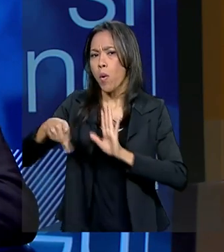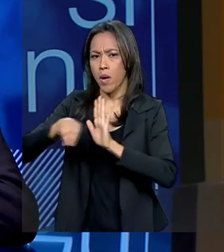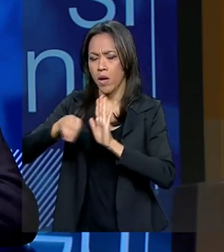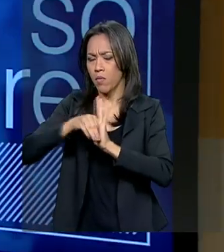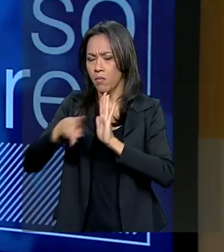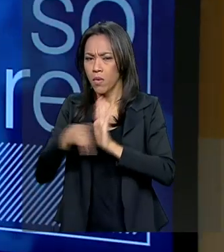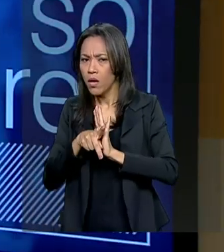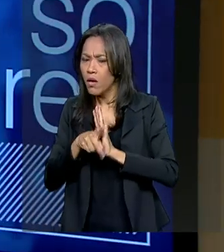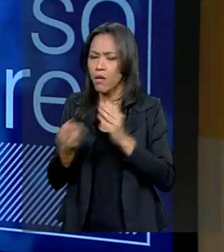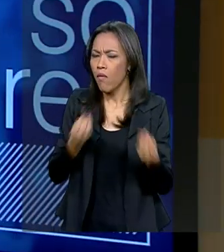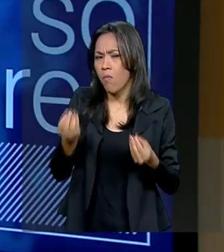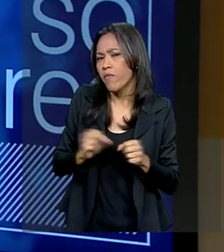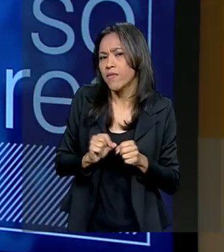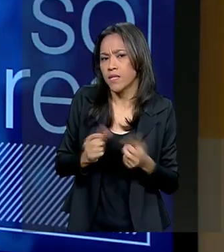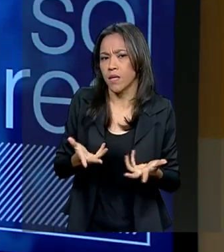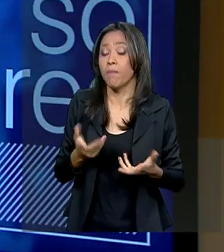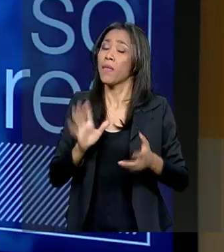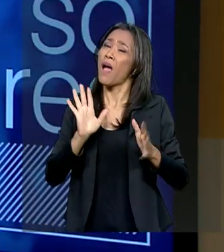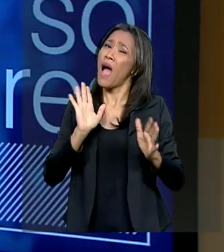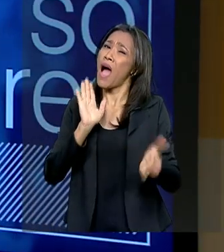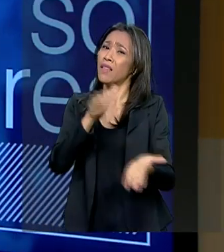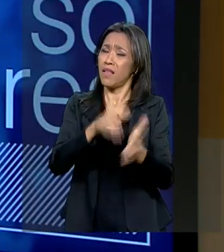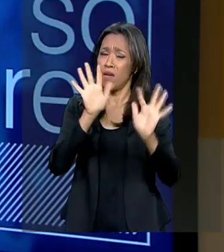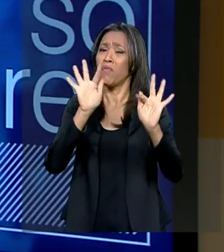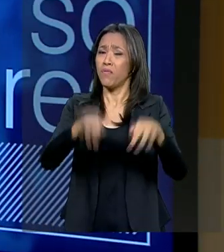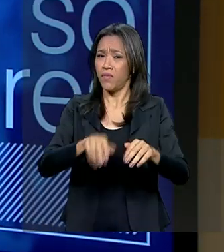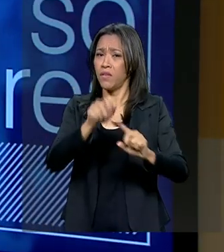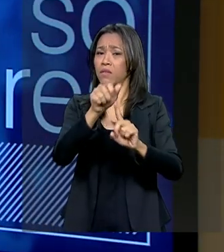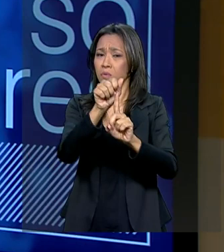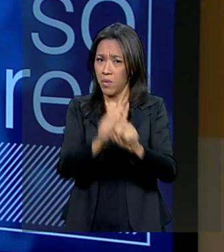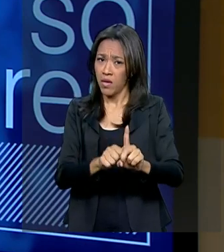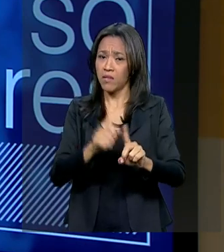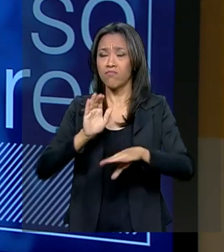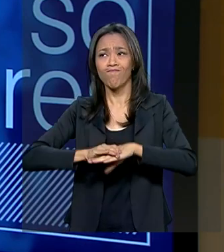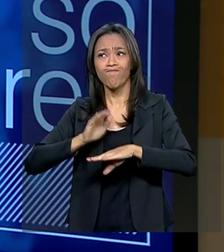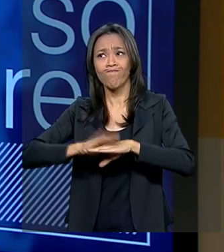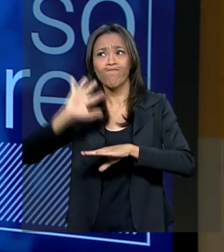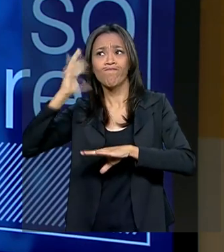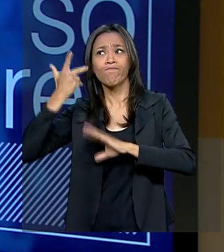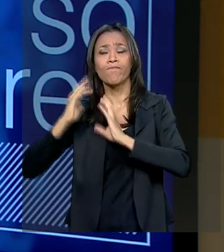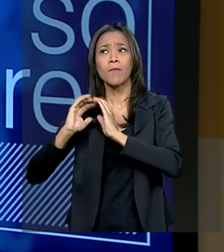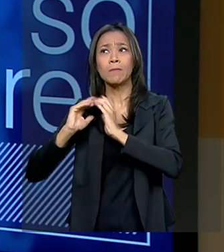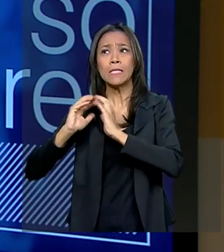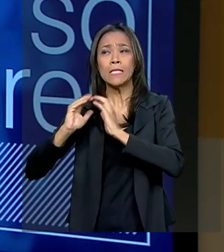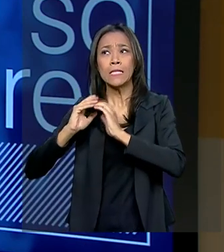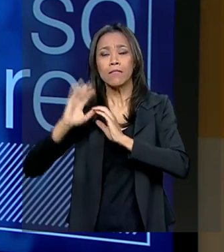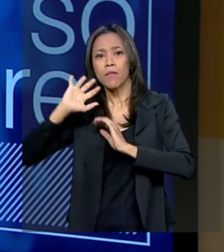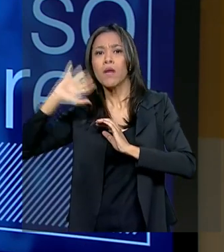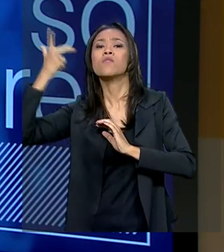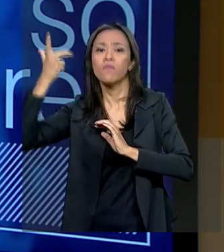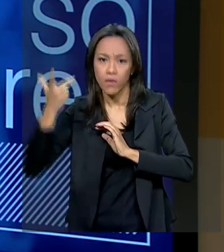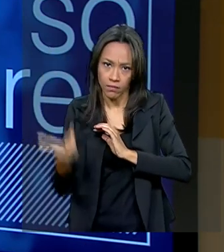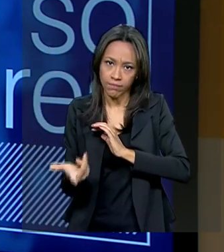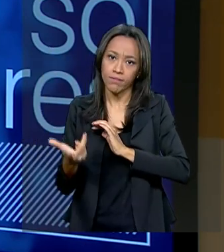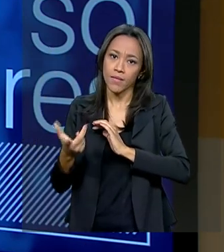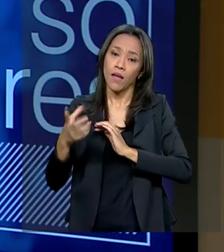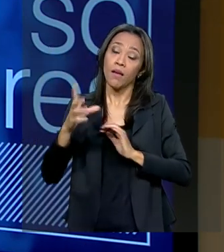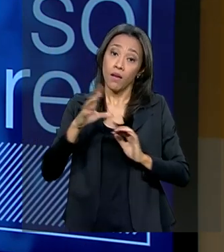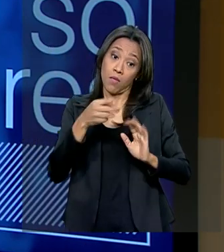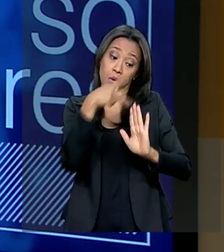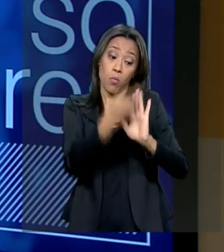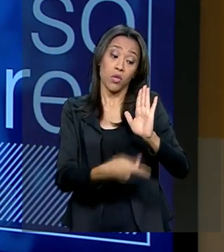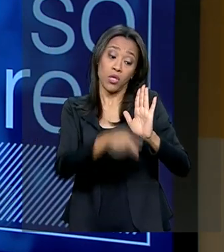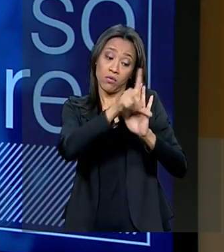vê? Até o final do mês a gente vai decidir. Evidentemente, um projeto de lei, ele